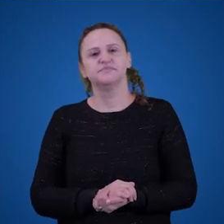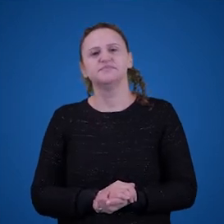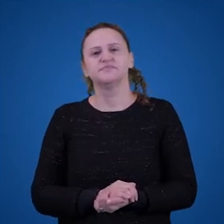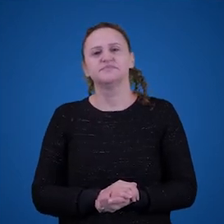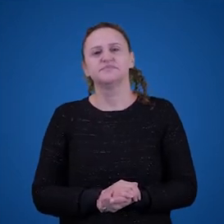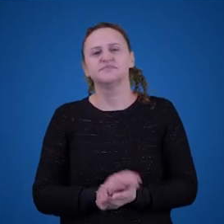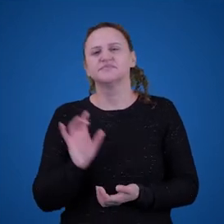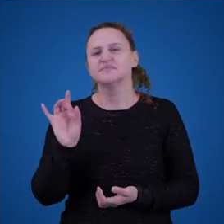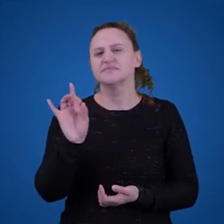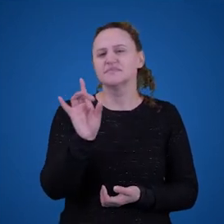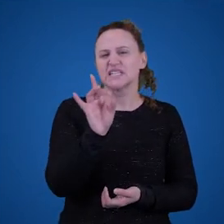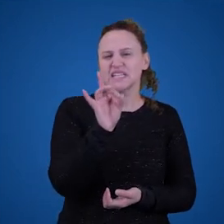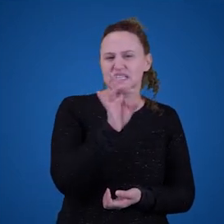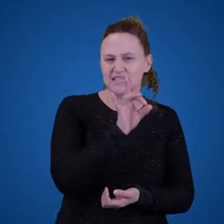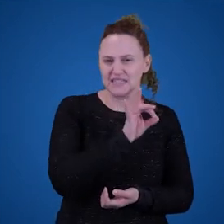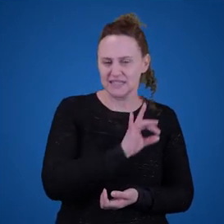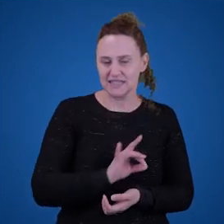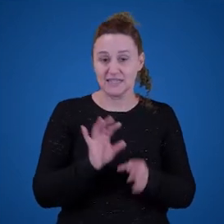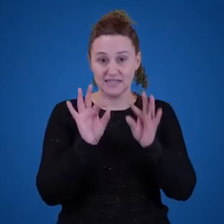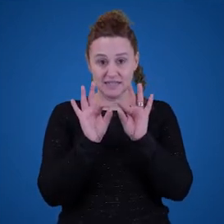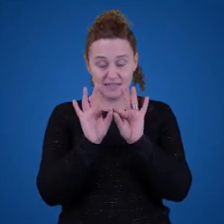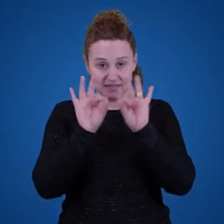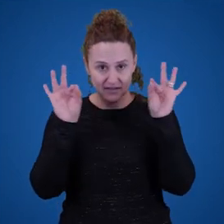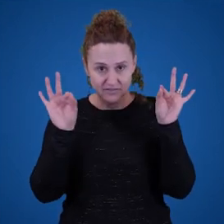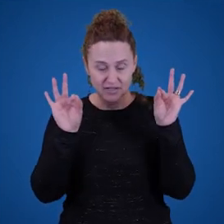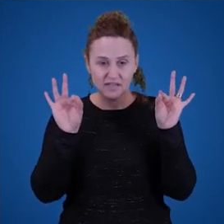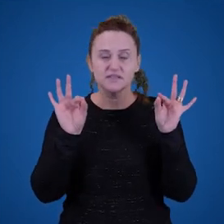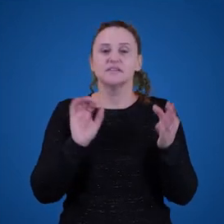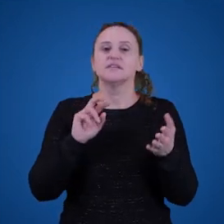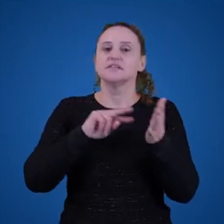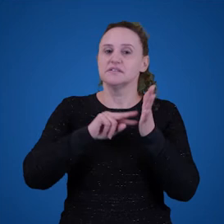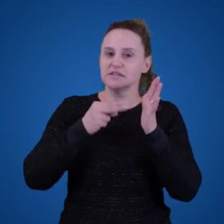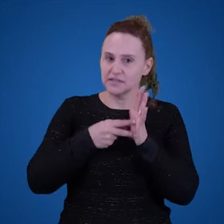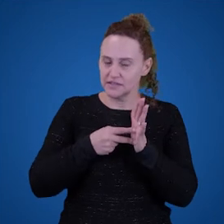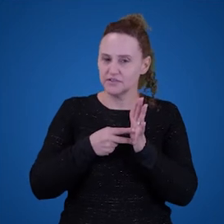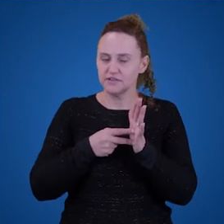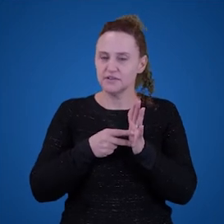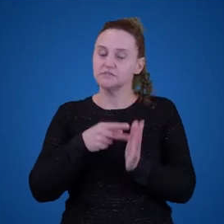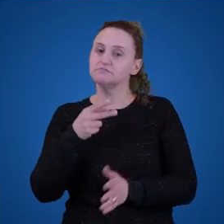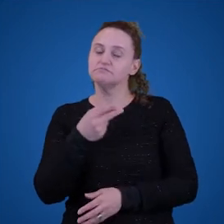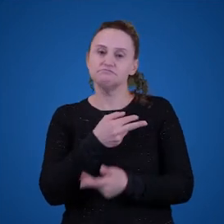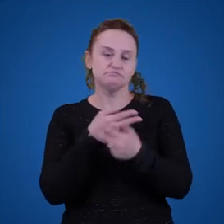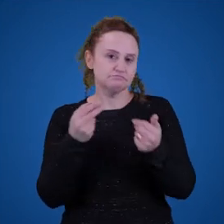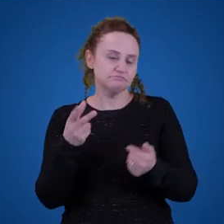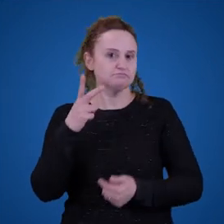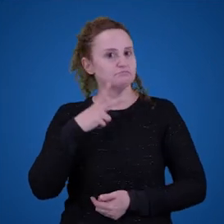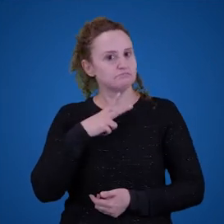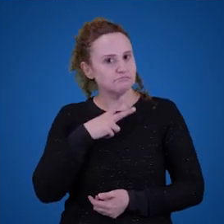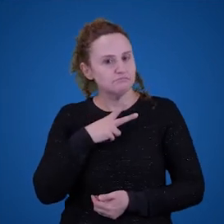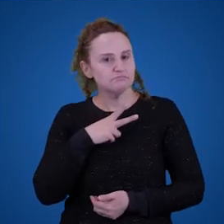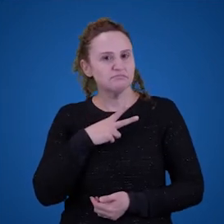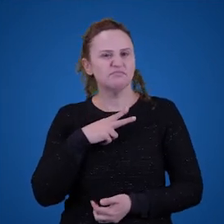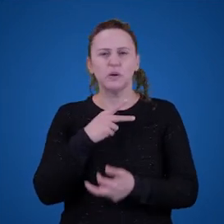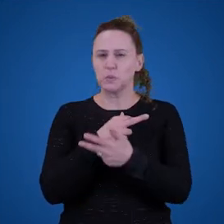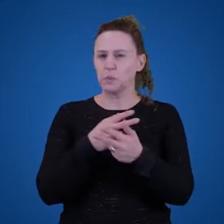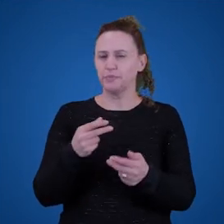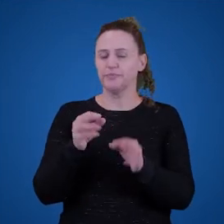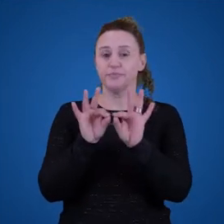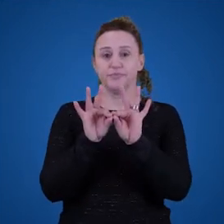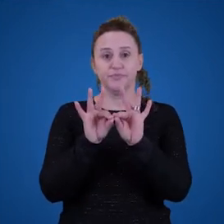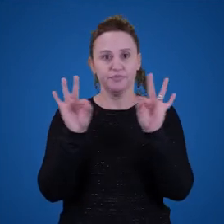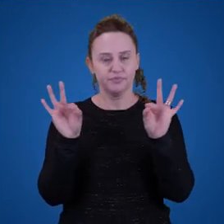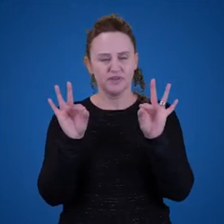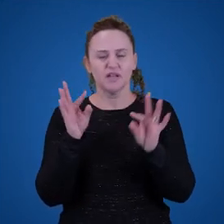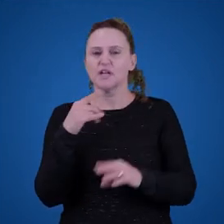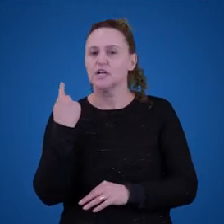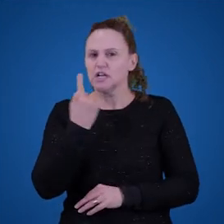frase dotada de significado significa algo em particular. O isso quer dizer? Uma coisa simples. Quando nós